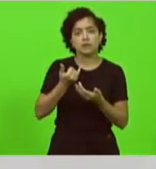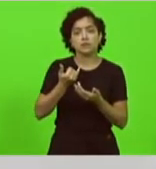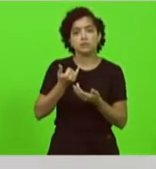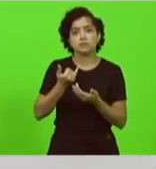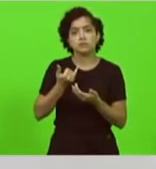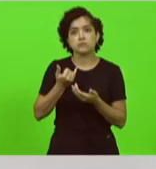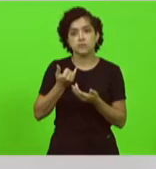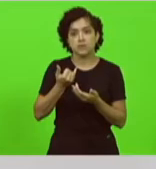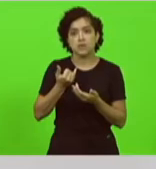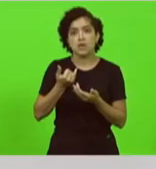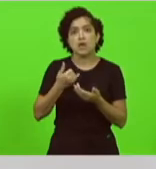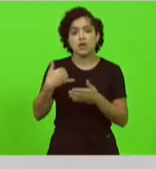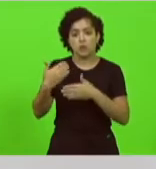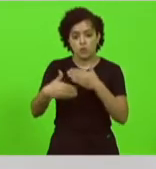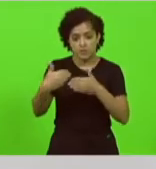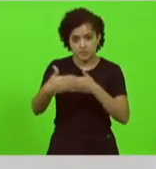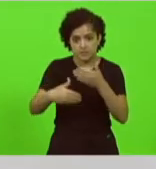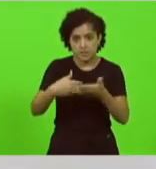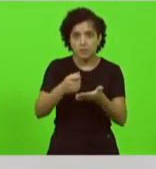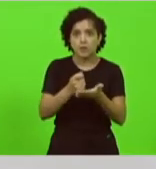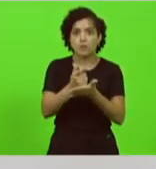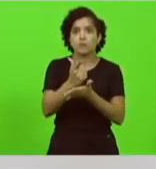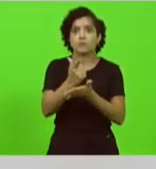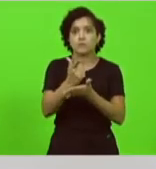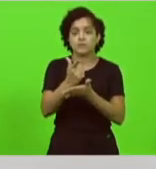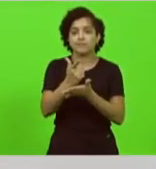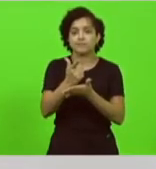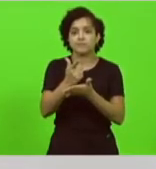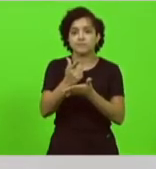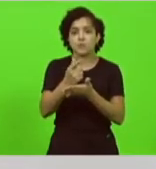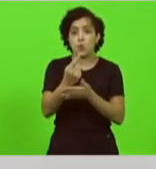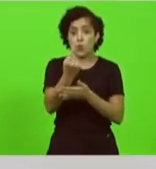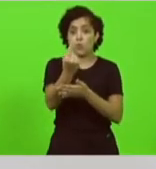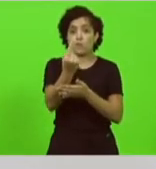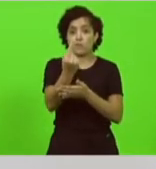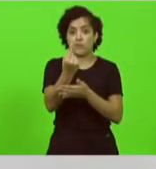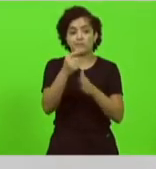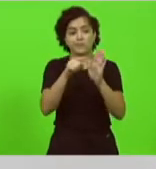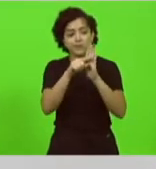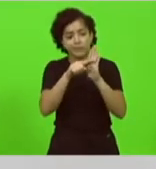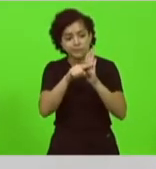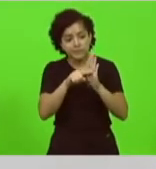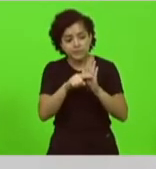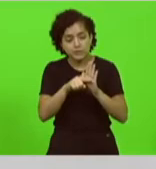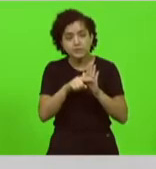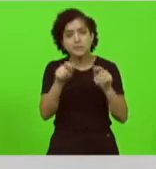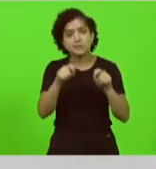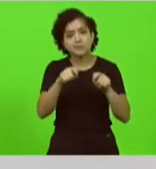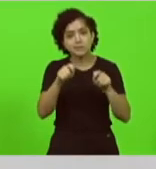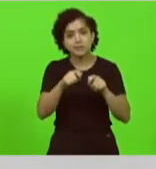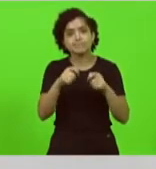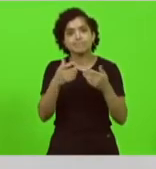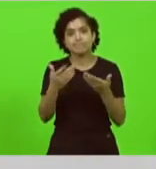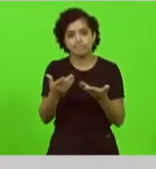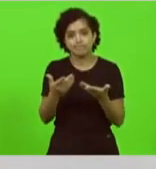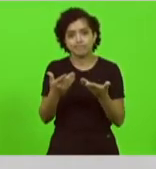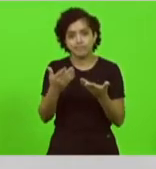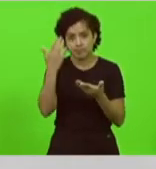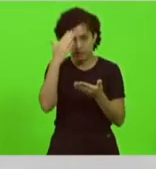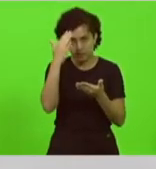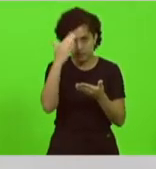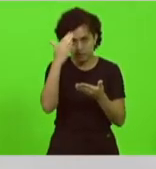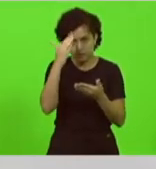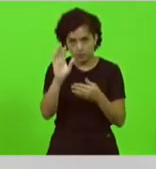começaram o processo para a compra de uma agulha para fazer a biópsia nesse paciente uma agulha deputado o senhor está entendendo o que está